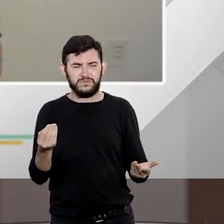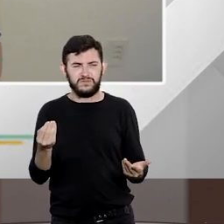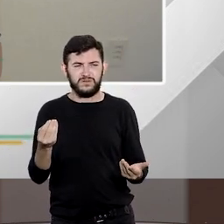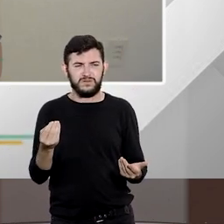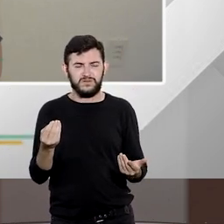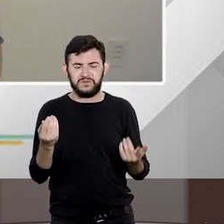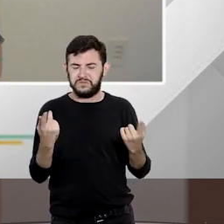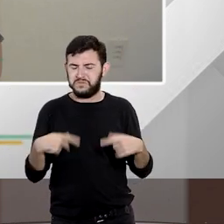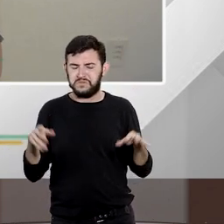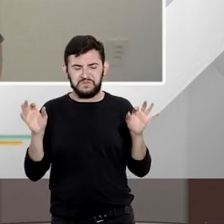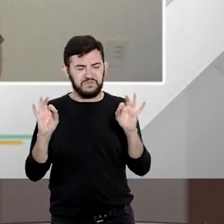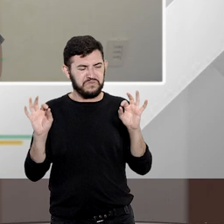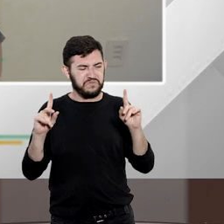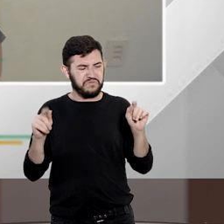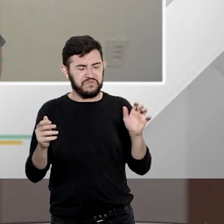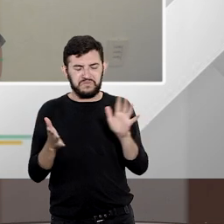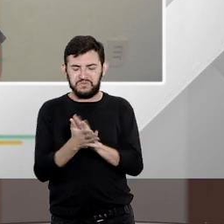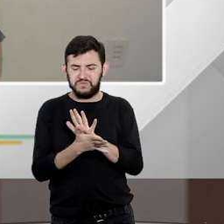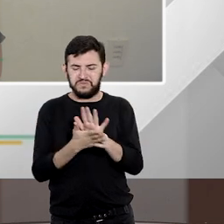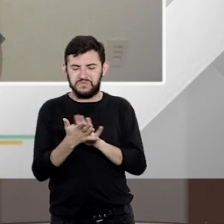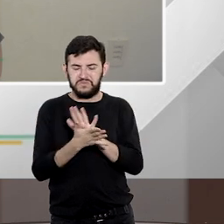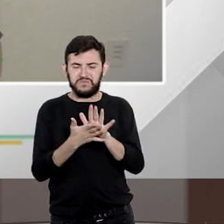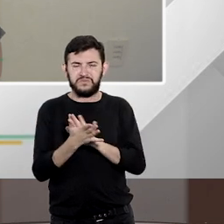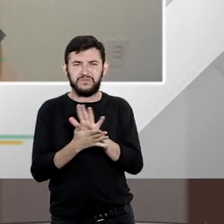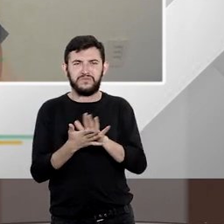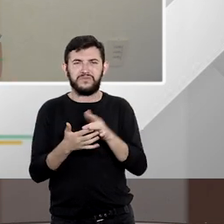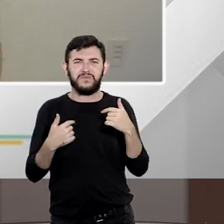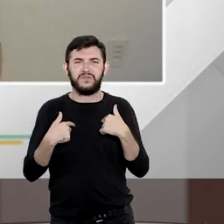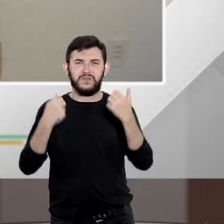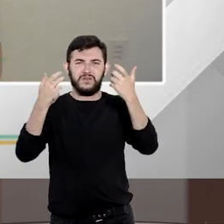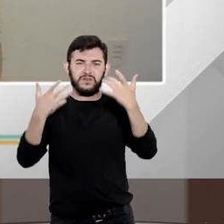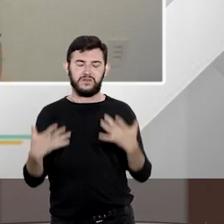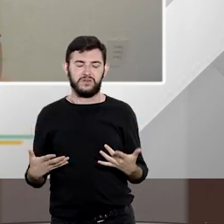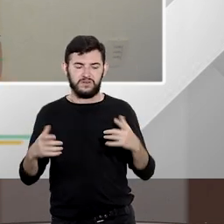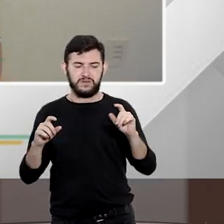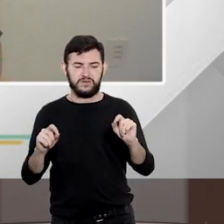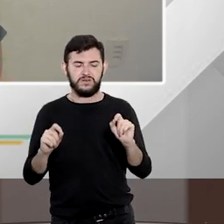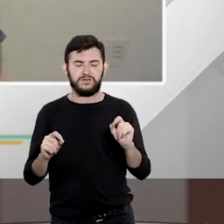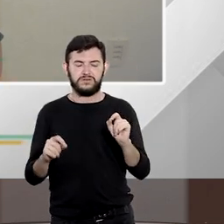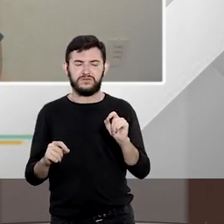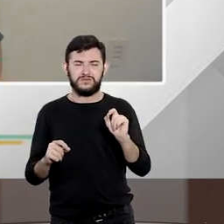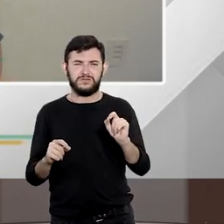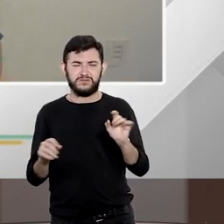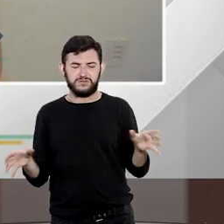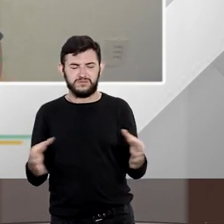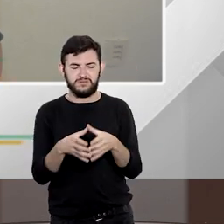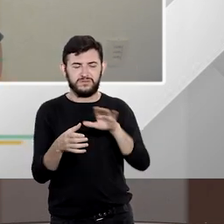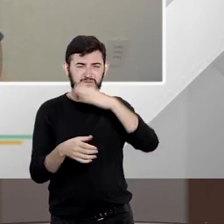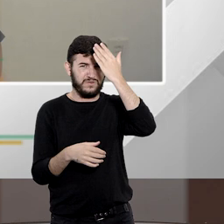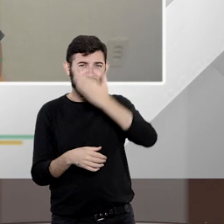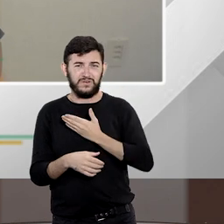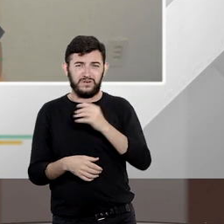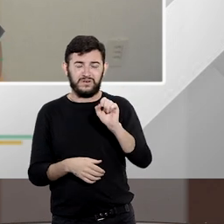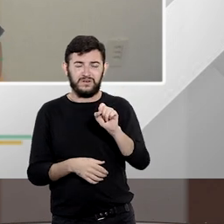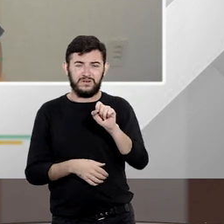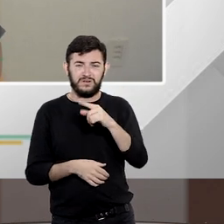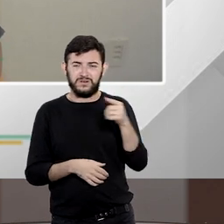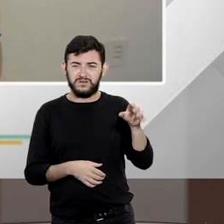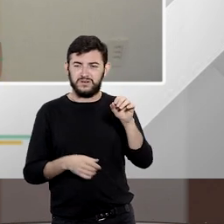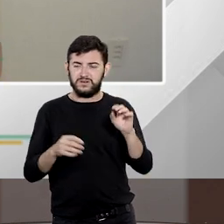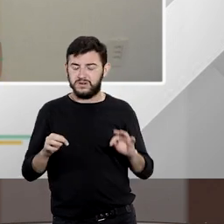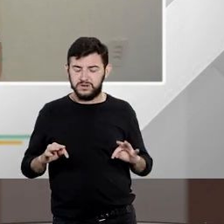necessária para necessária sim com produção de provas produção probatória e tudo que exige é uma ação